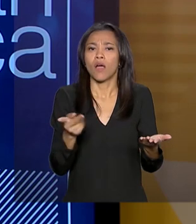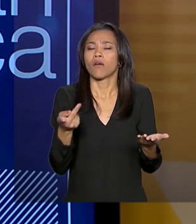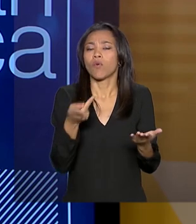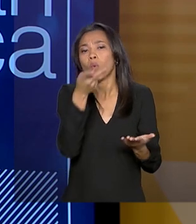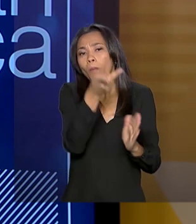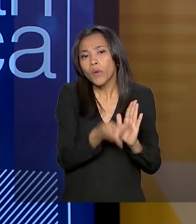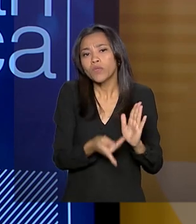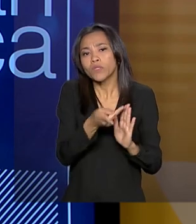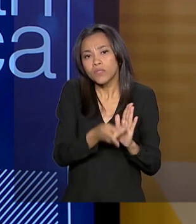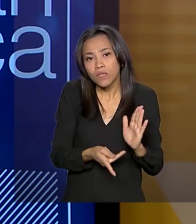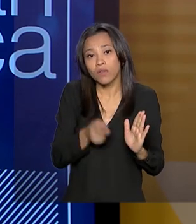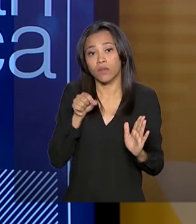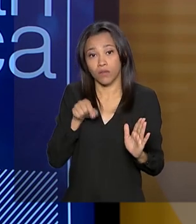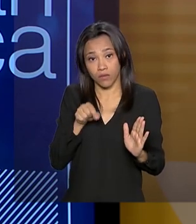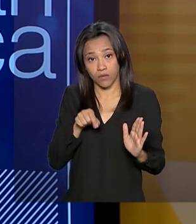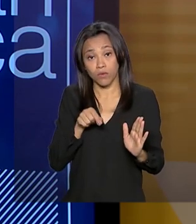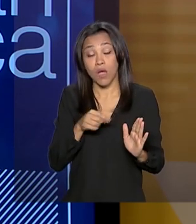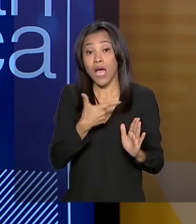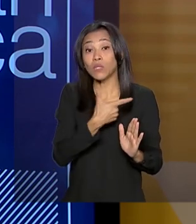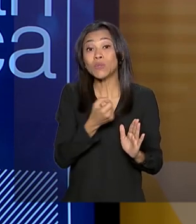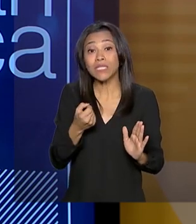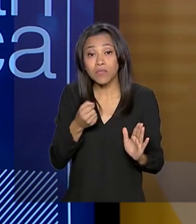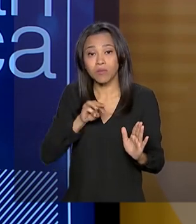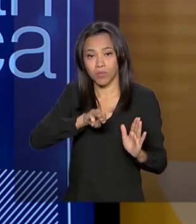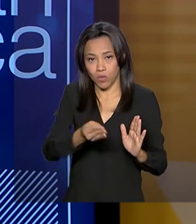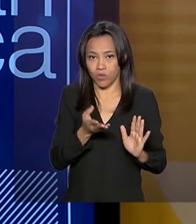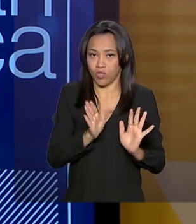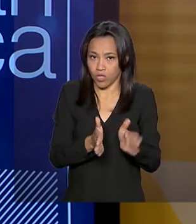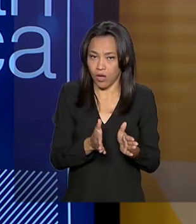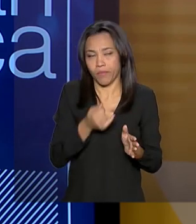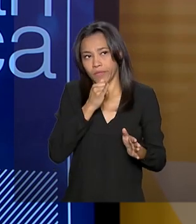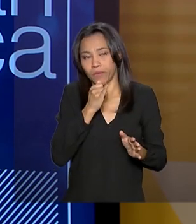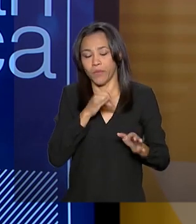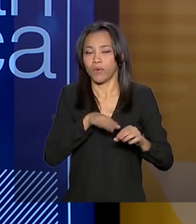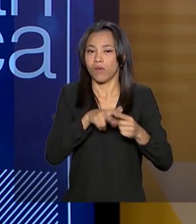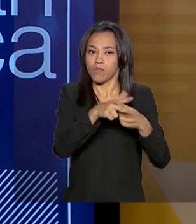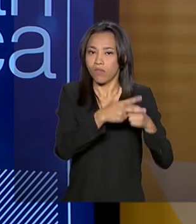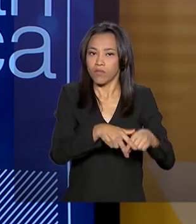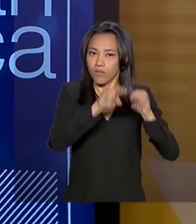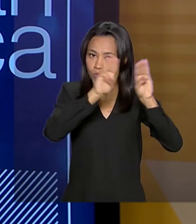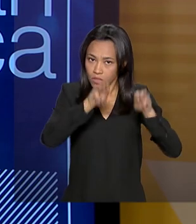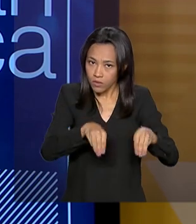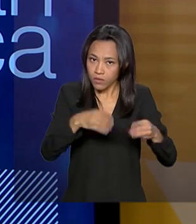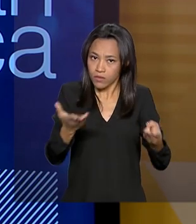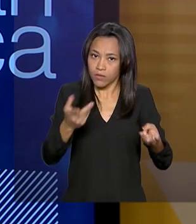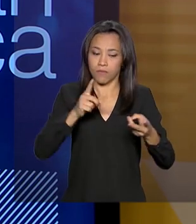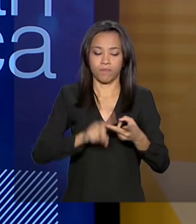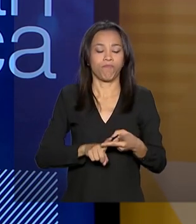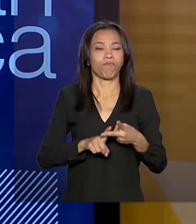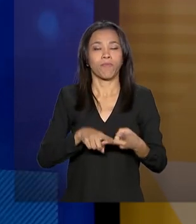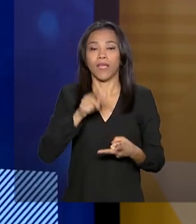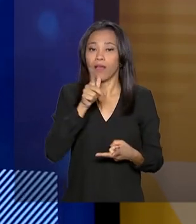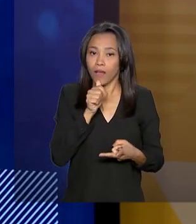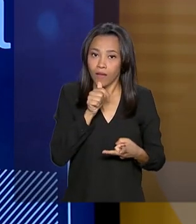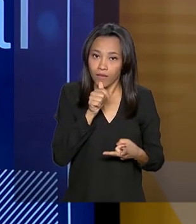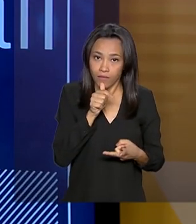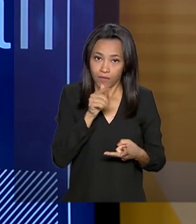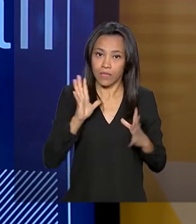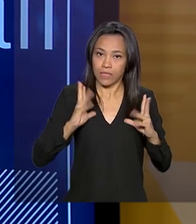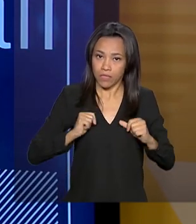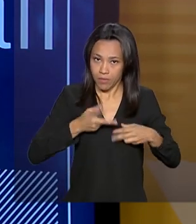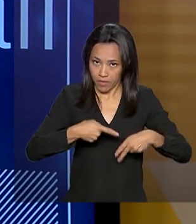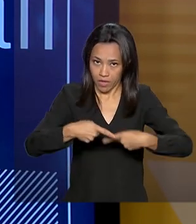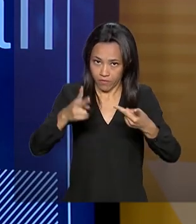em ordem superior a 200 milhões. Museus, água para o